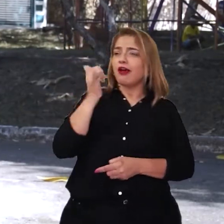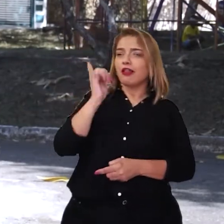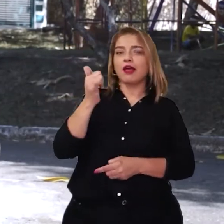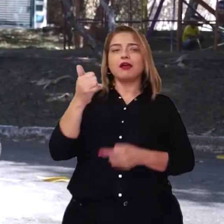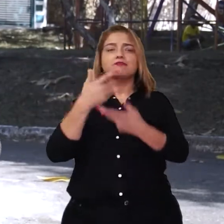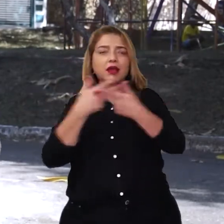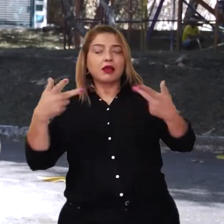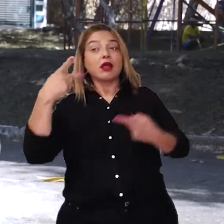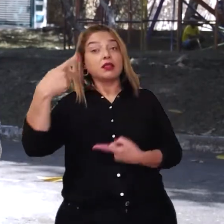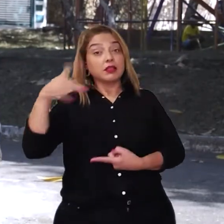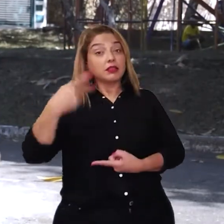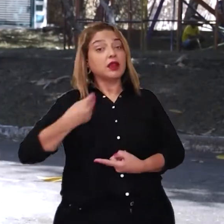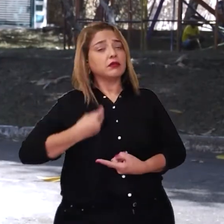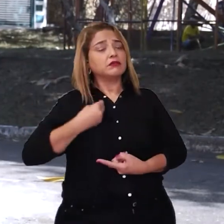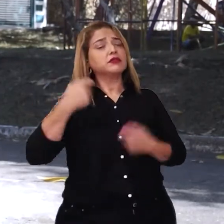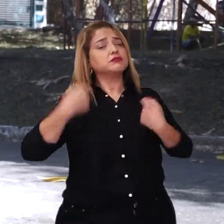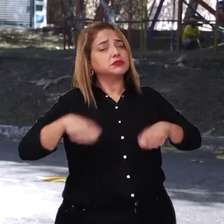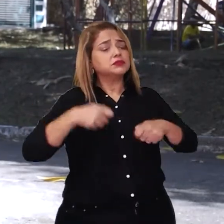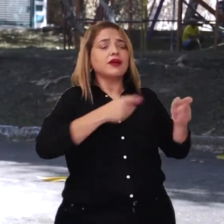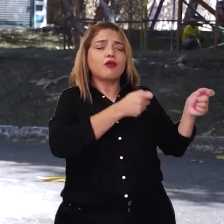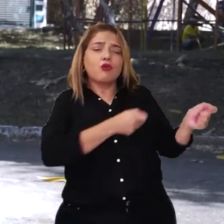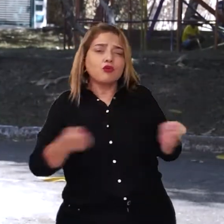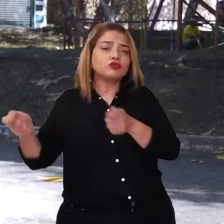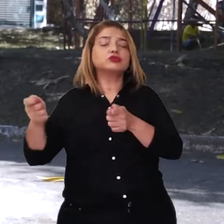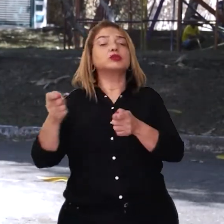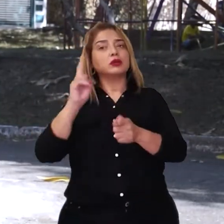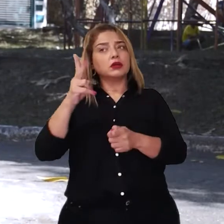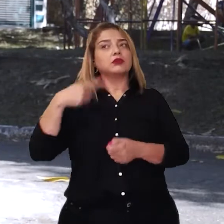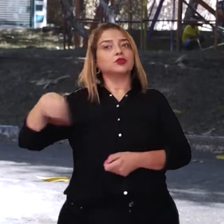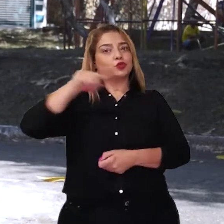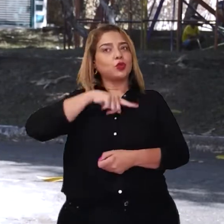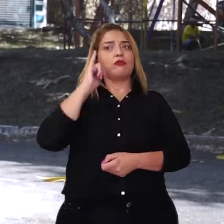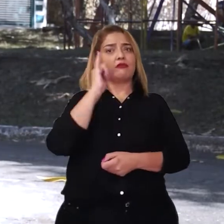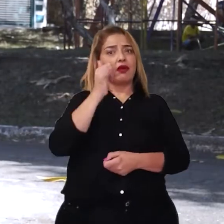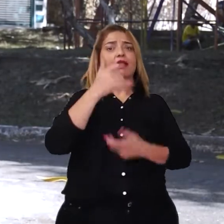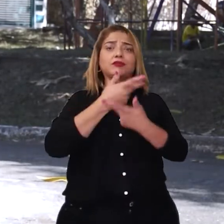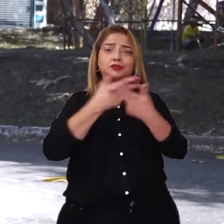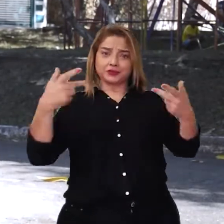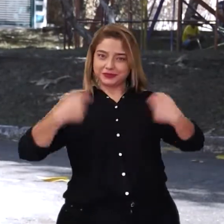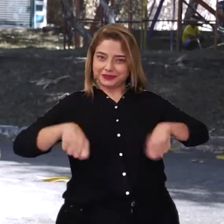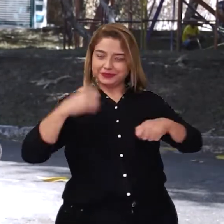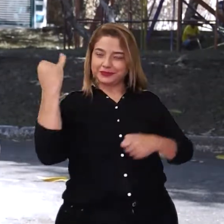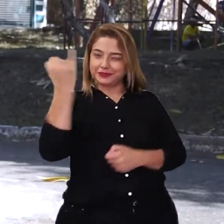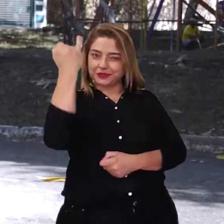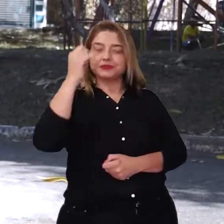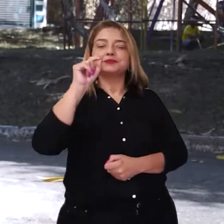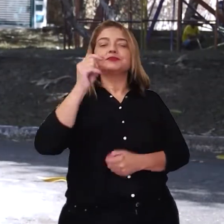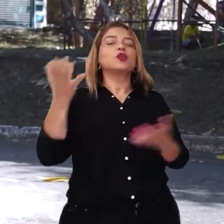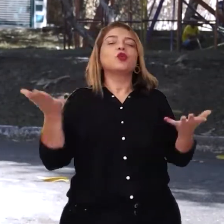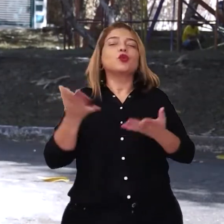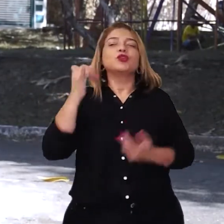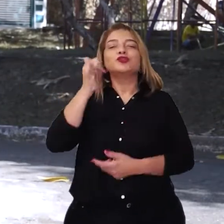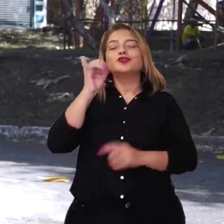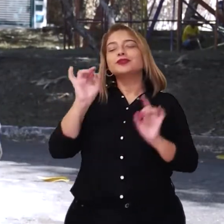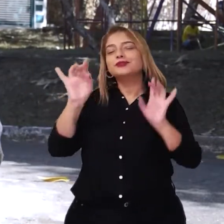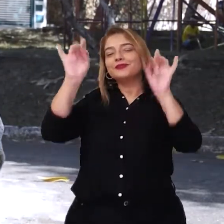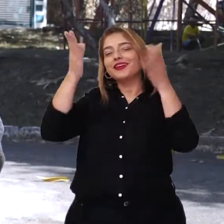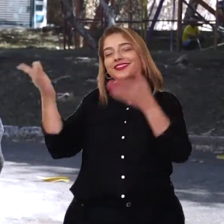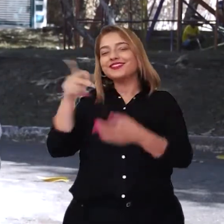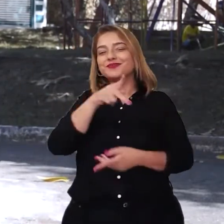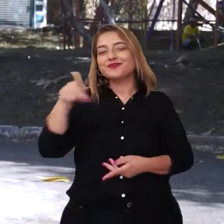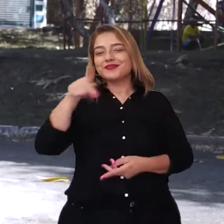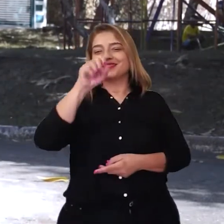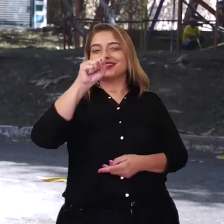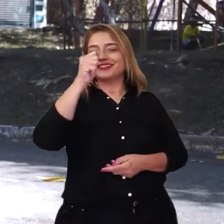crianças, né? É o que a gente sempre está falando aqui no programa Conexão Escola. E sabe quem vai nos contar uma história super especial? A